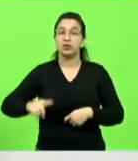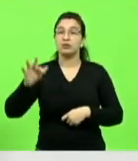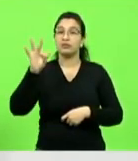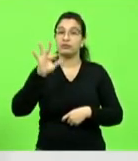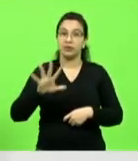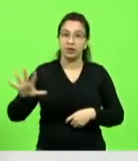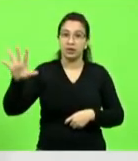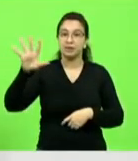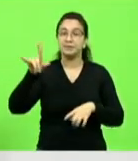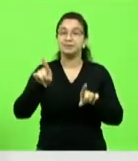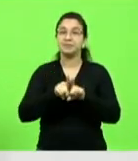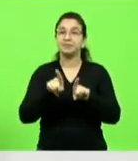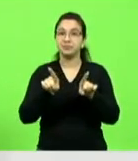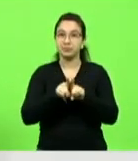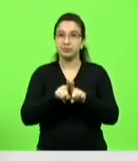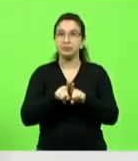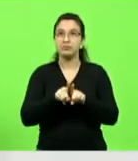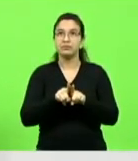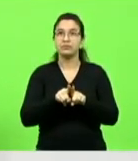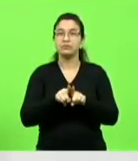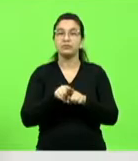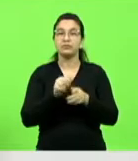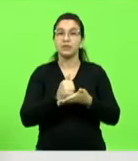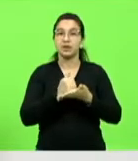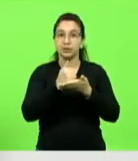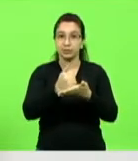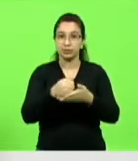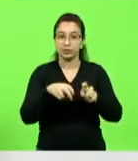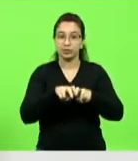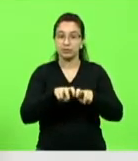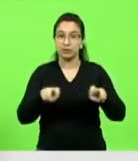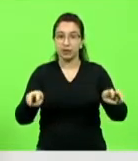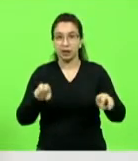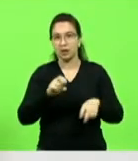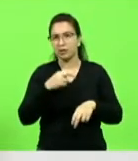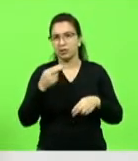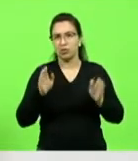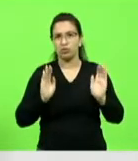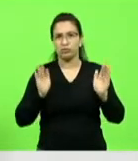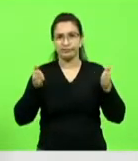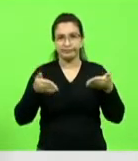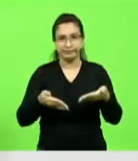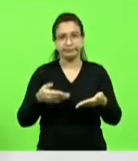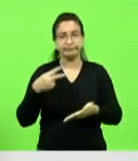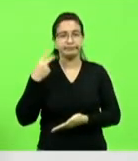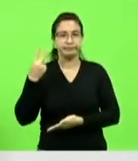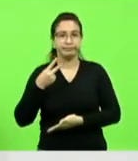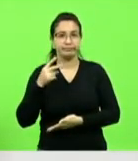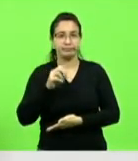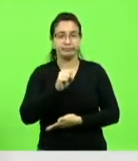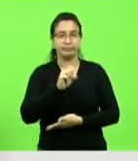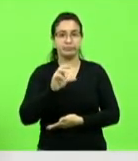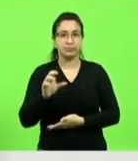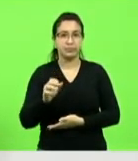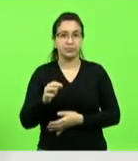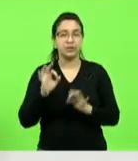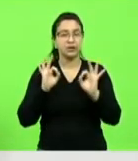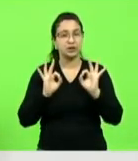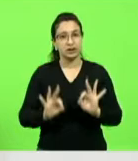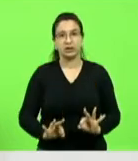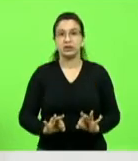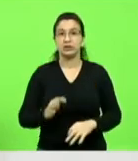apoio da nossa bancada ou do fórum parlamentar catarinense, que tenho a certeza que